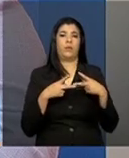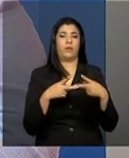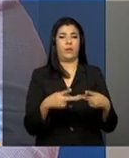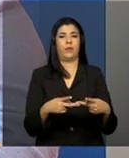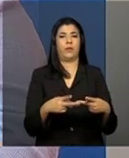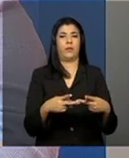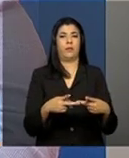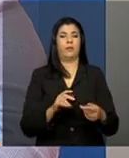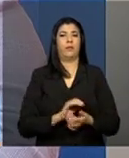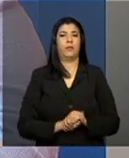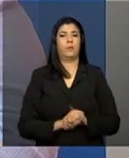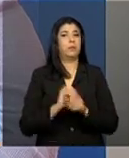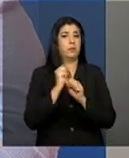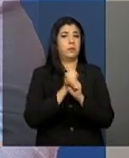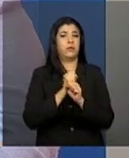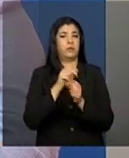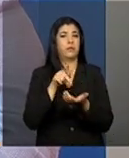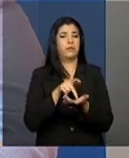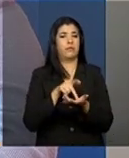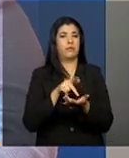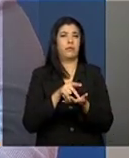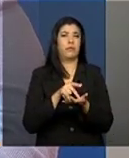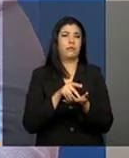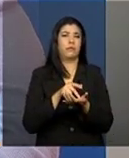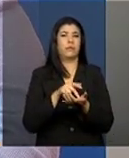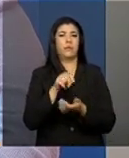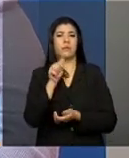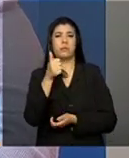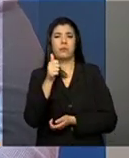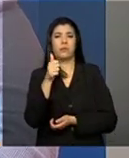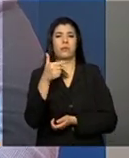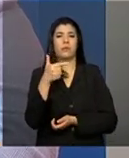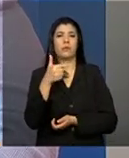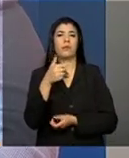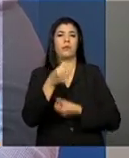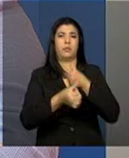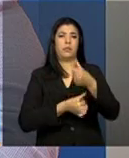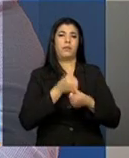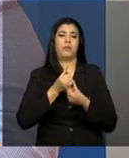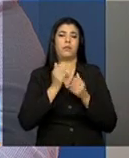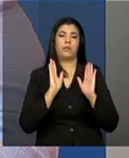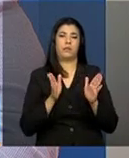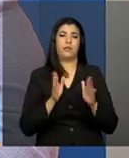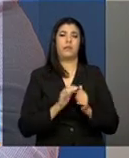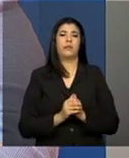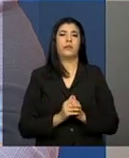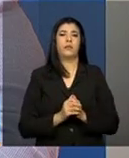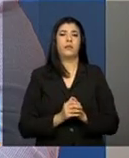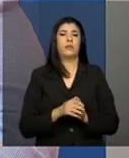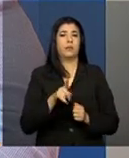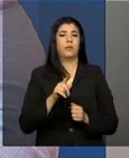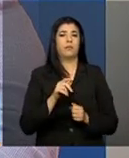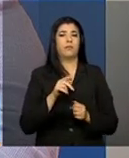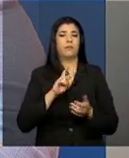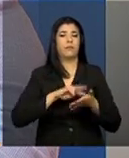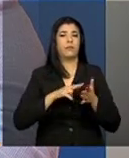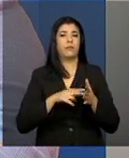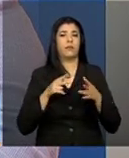agora, neste ano, eu acho que no primeiro e agora no segundo semestre, foi um processo de